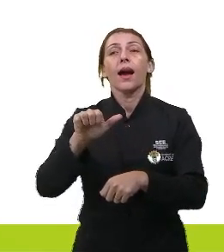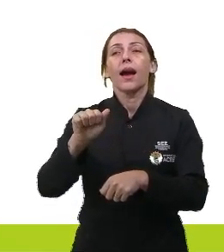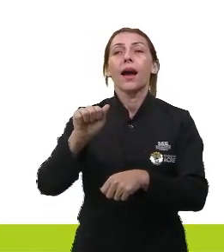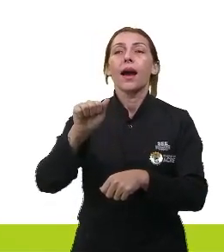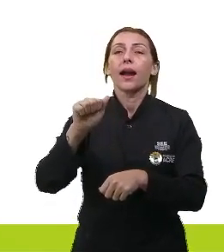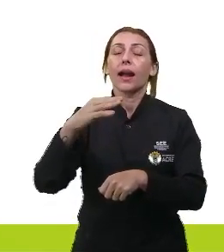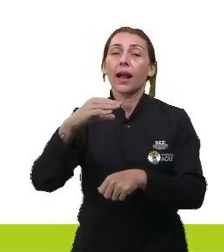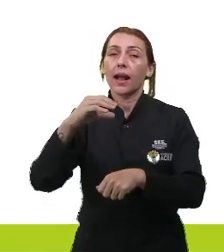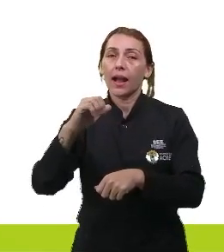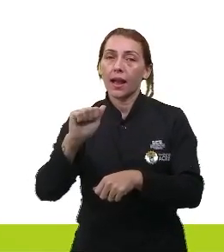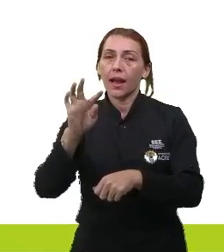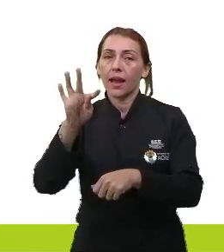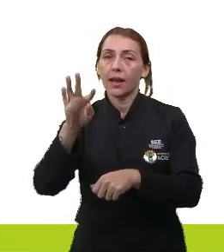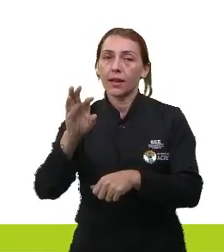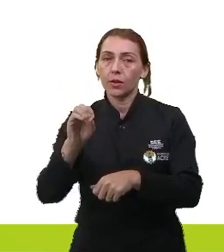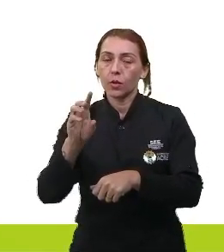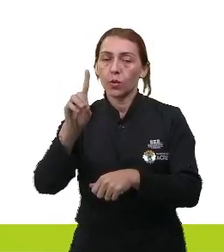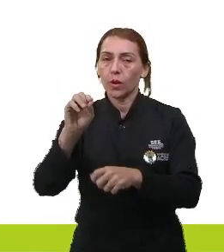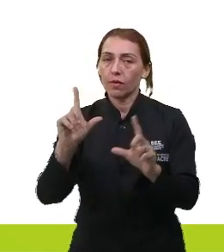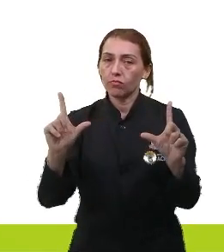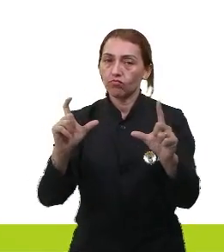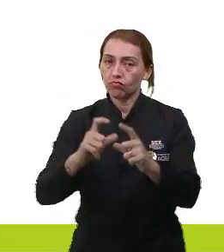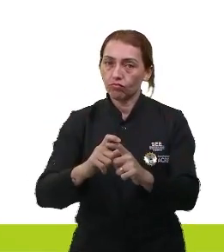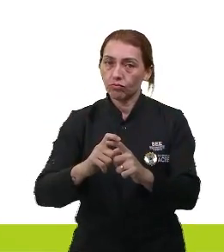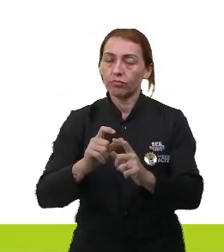Então, ele vai reduzir.